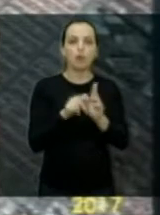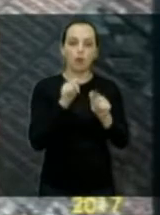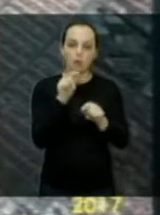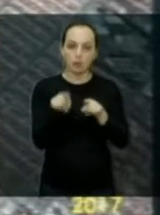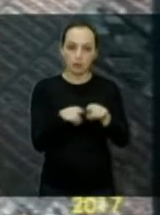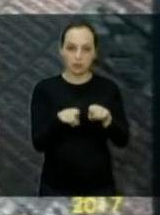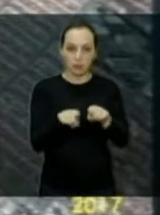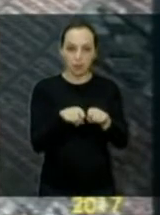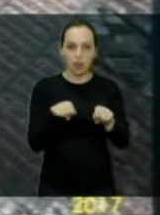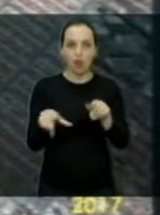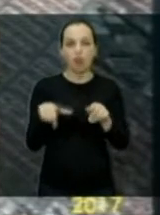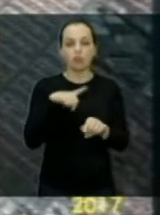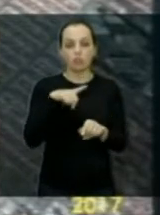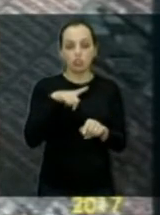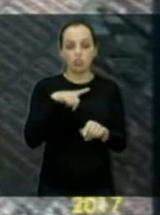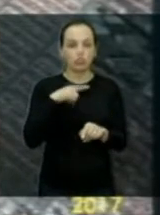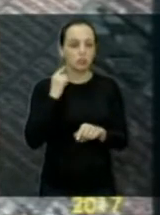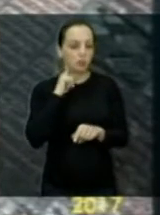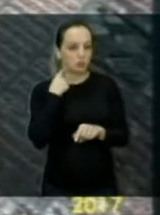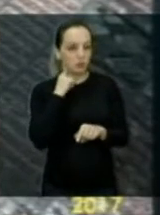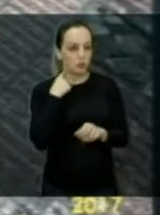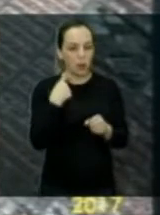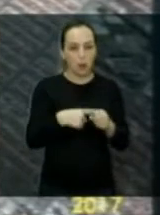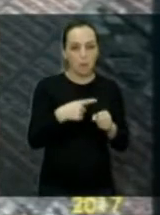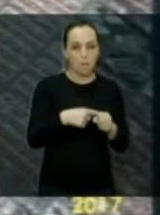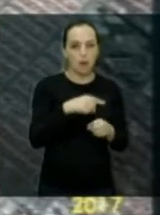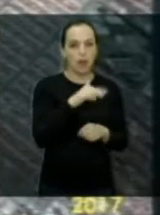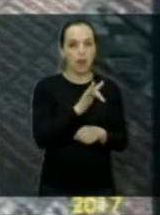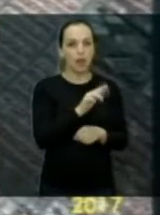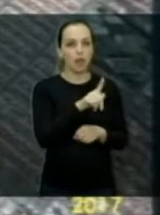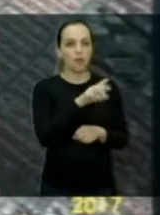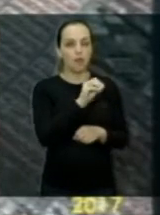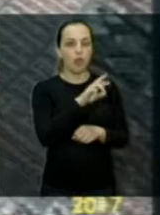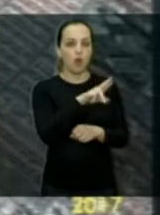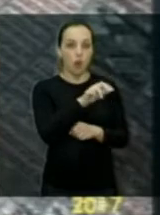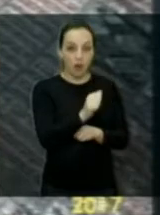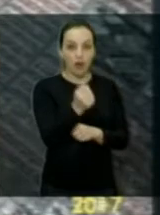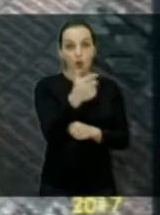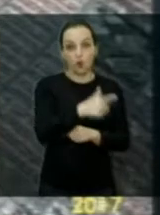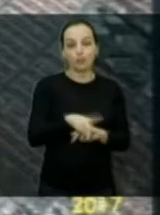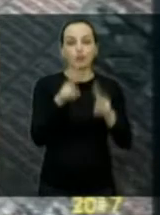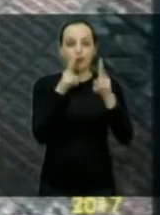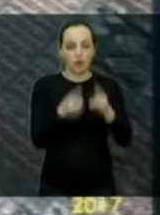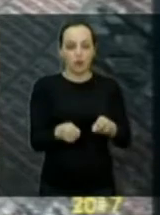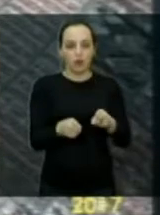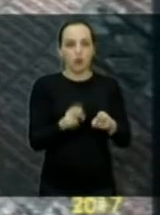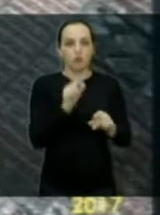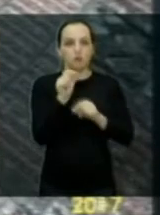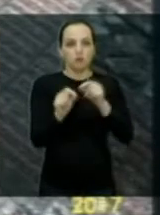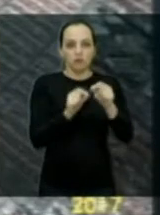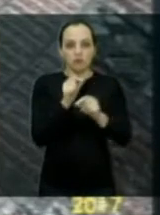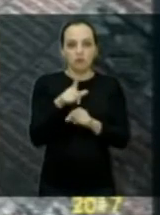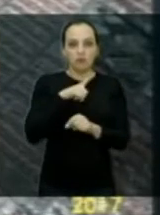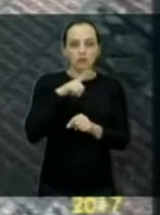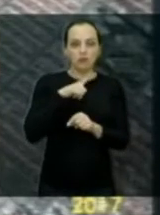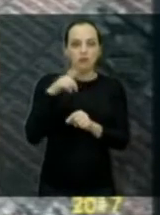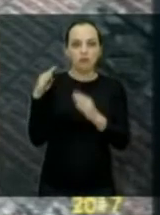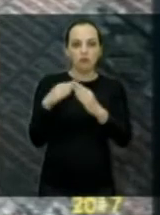loteamentos chácara, por exemplo, chácara flora, isso aí continua até hoje indo embora. Mas o fato de colocar